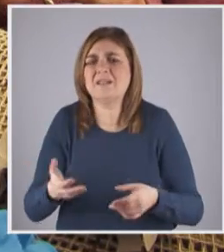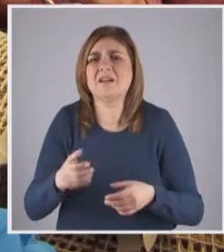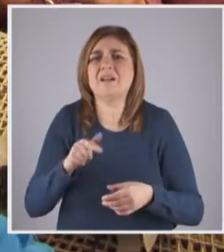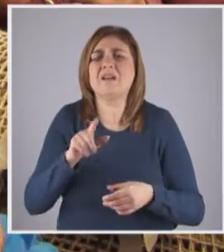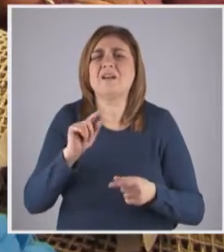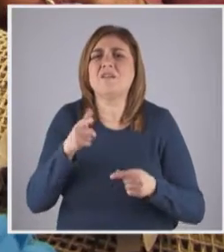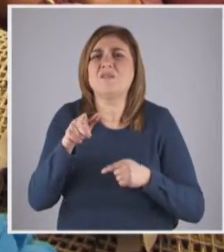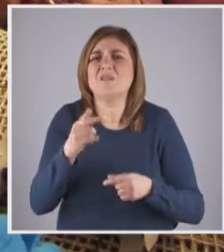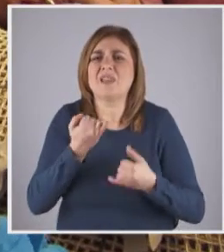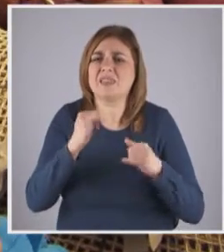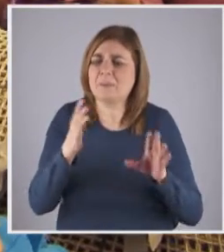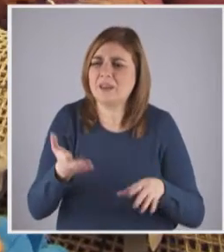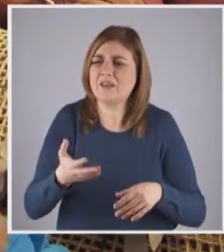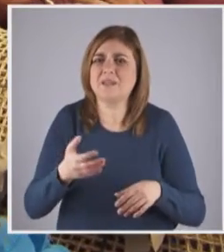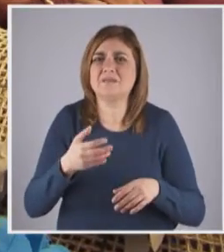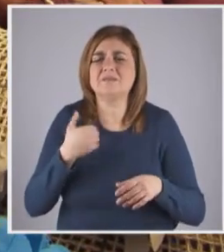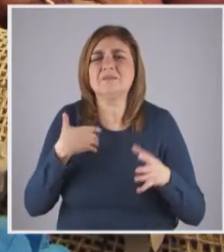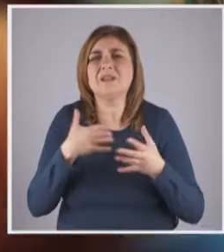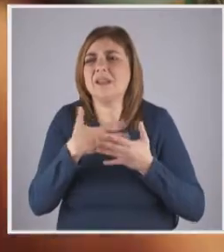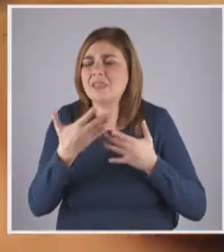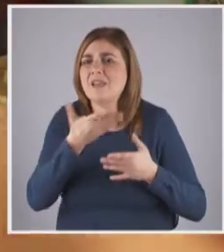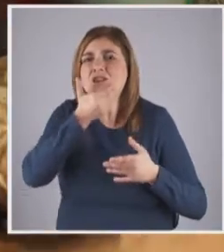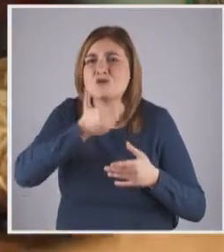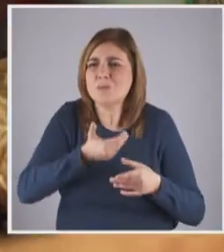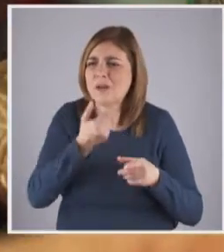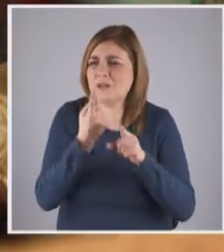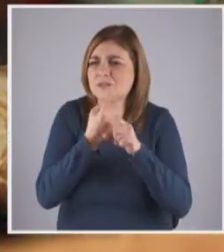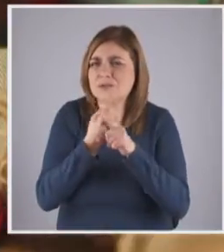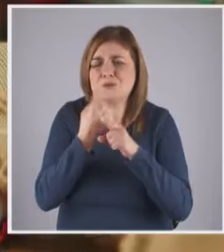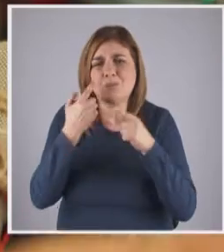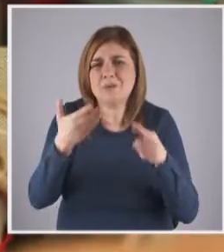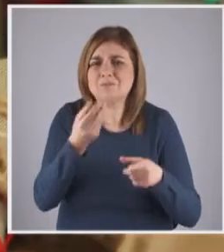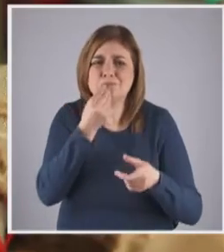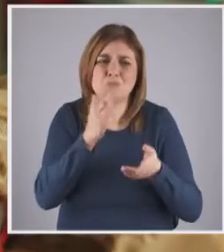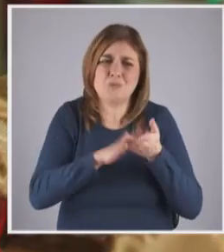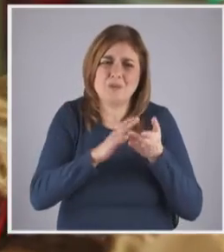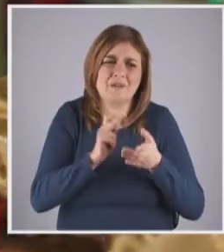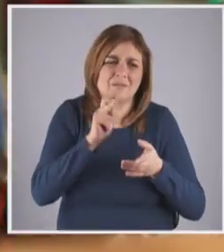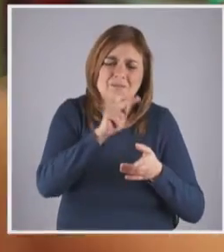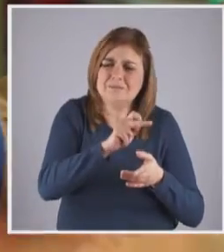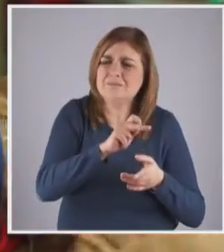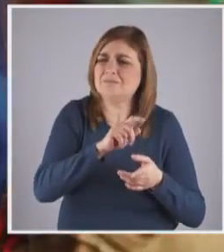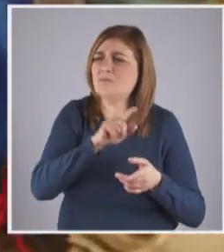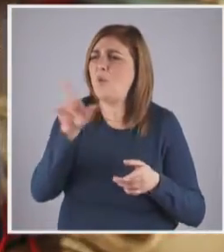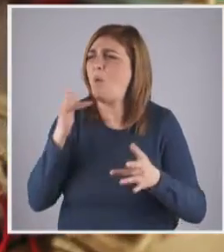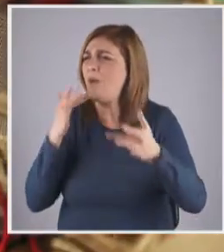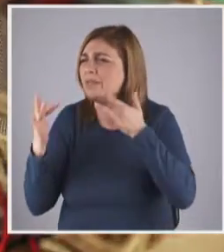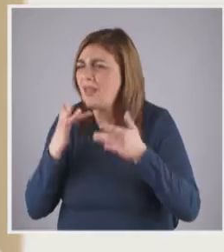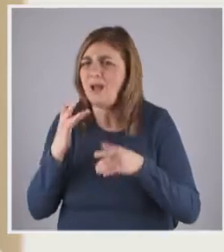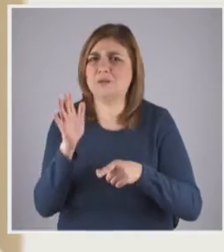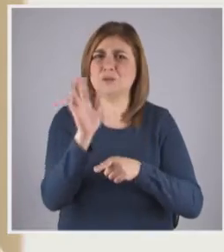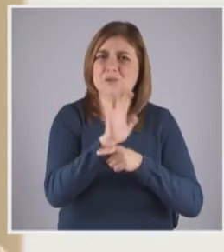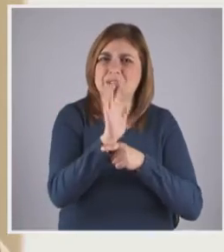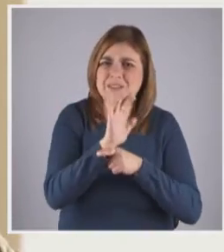independente. Vamos-lhes permitindo outros tipos de experiências, jantar de restaurante X ou Y, levá-las ao teatro, ao cinema,